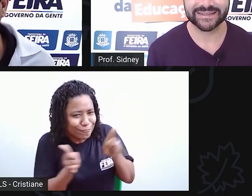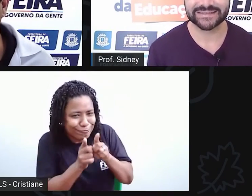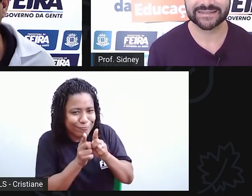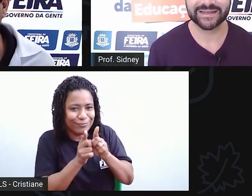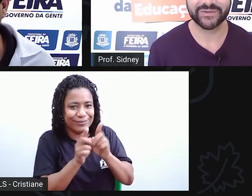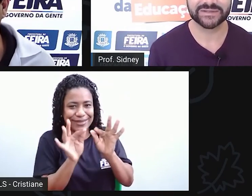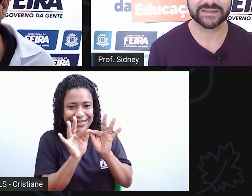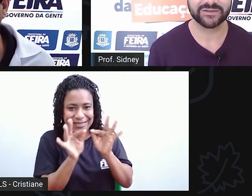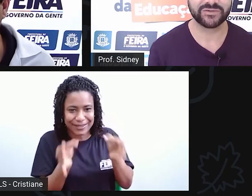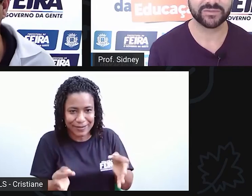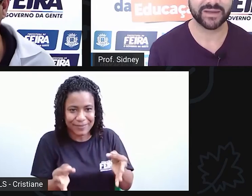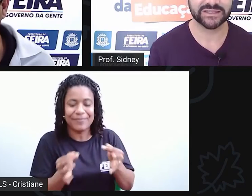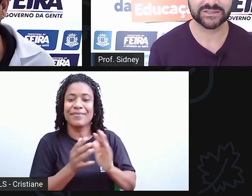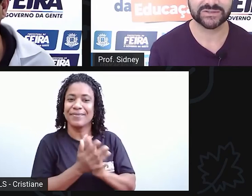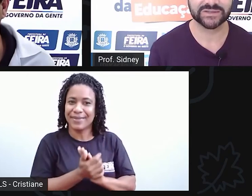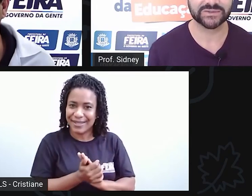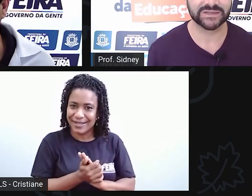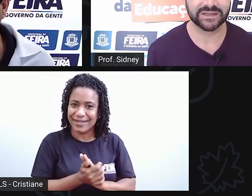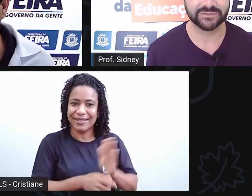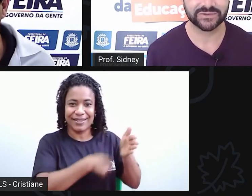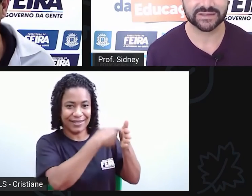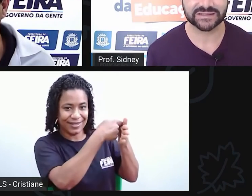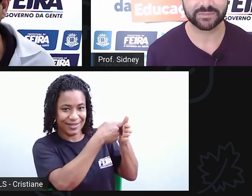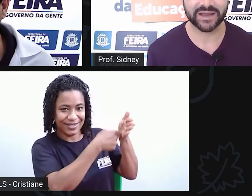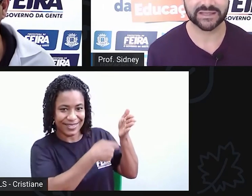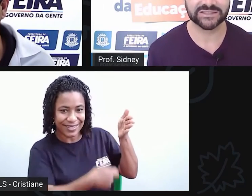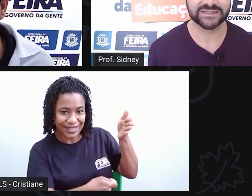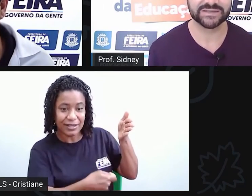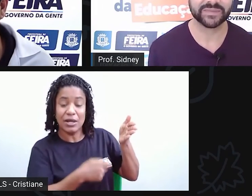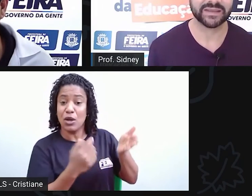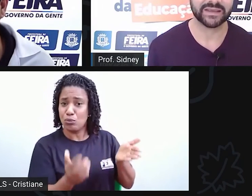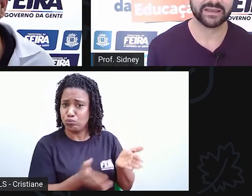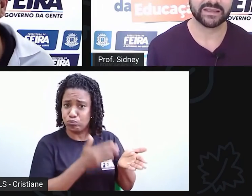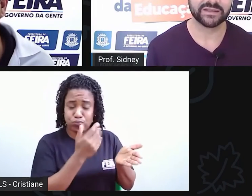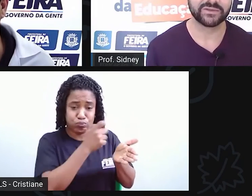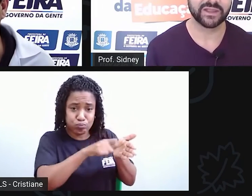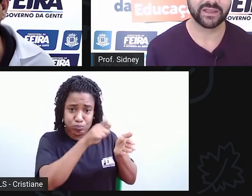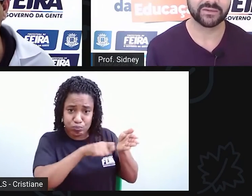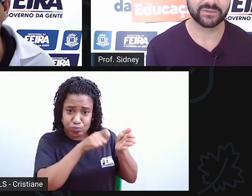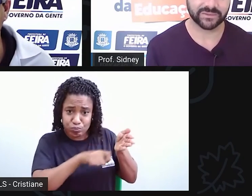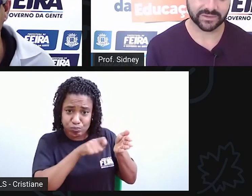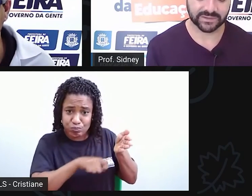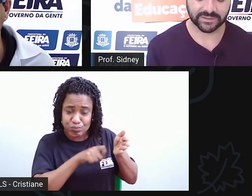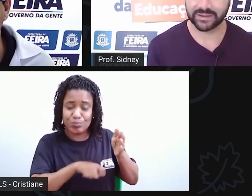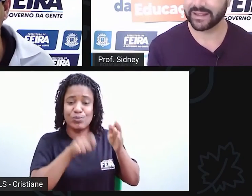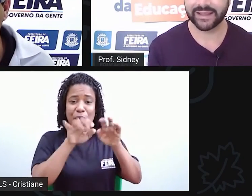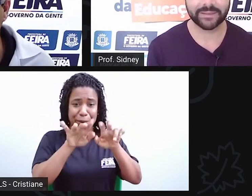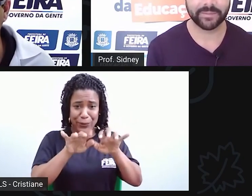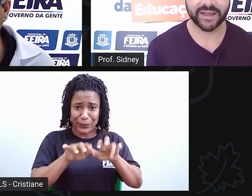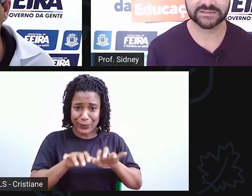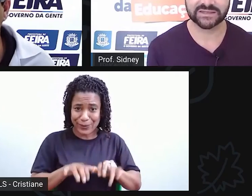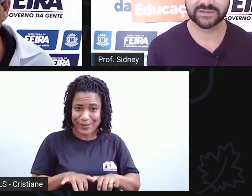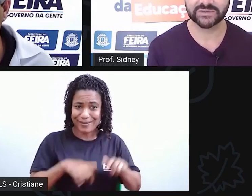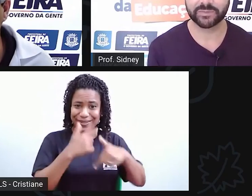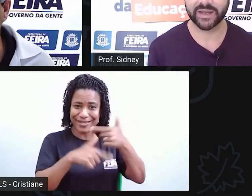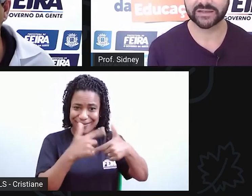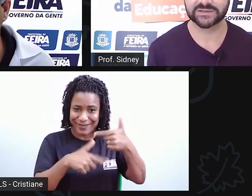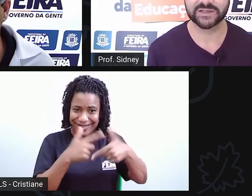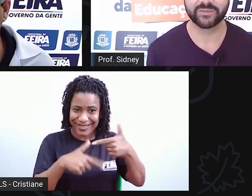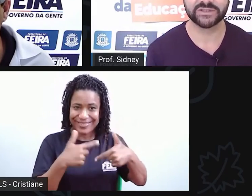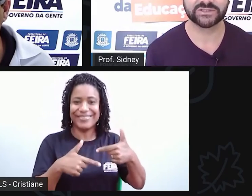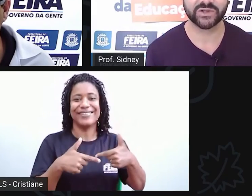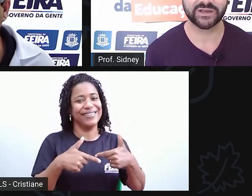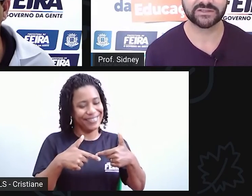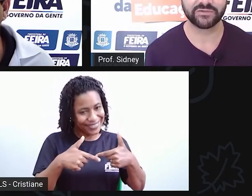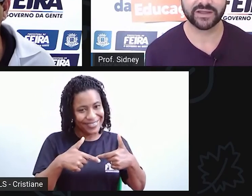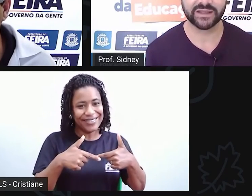dissertação eu escrevi mais de 200 páginas e eu tenho que cada parte da Senhor dos Passos